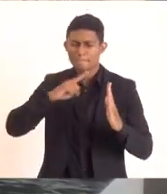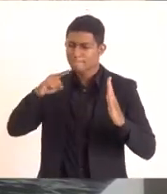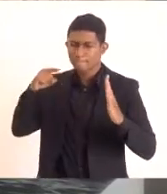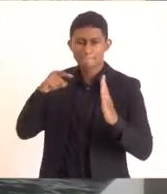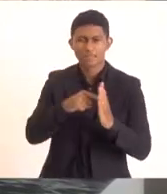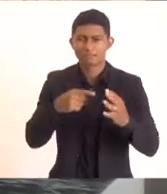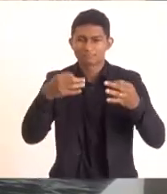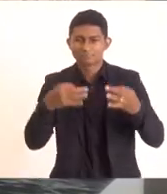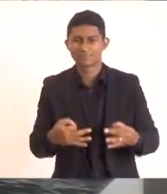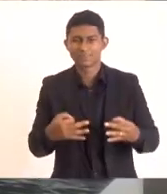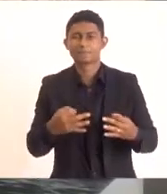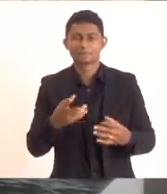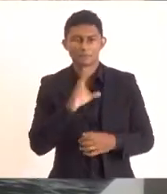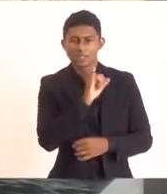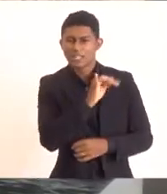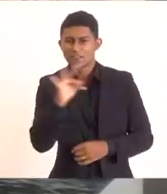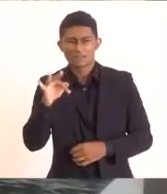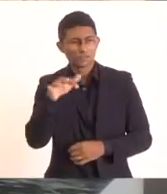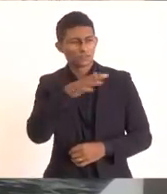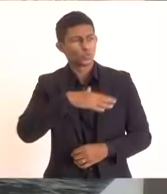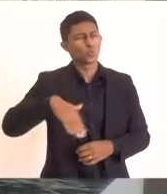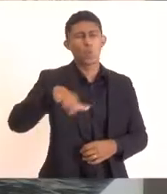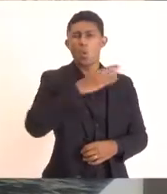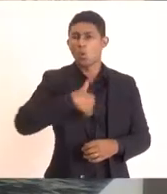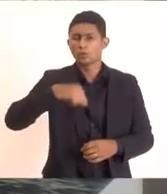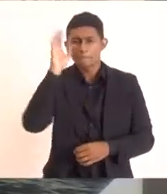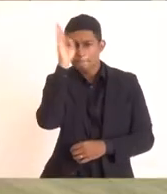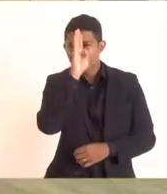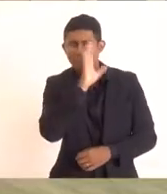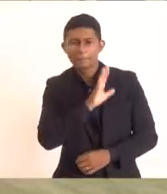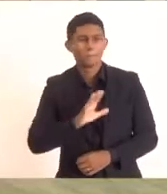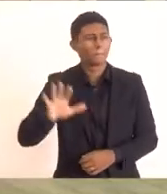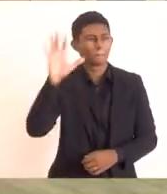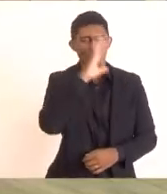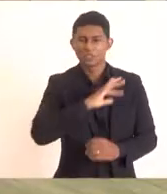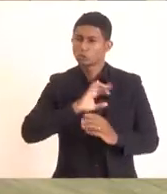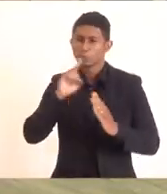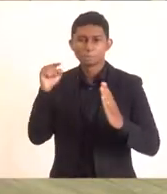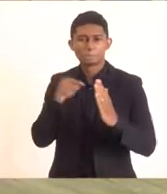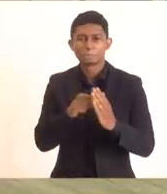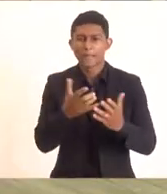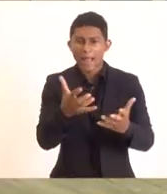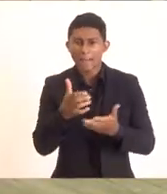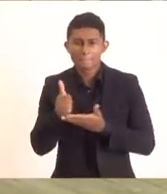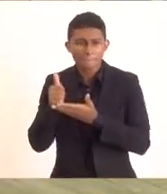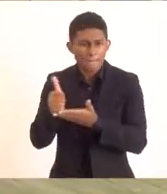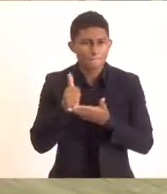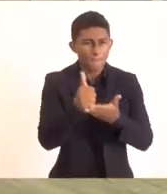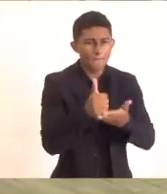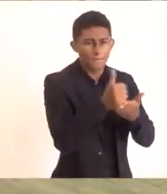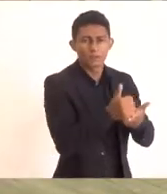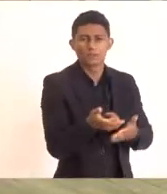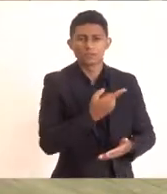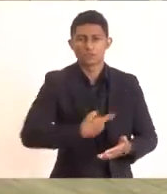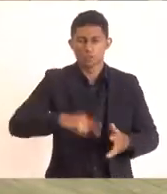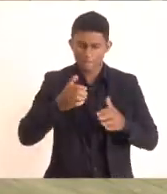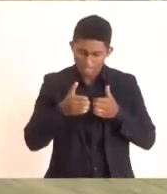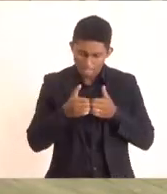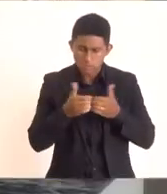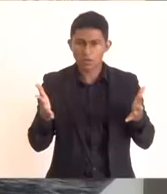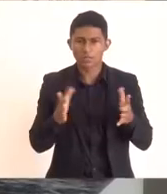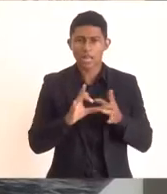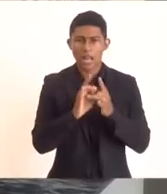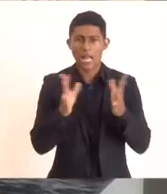é a missão dos institutos federais no interior de todo o Brasil. Então, nós estamos aqui sempre à disposição e tentando